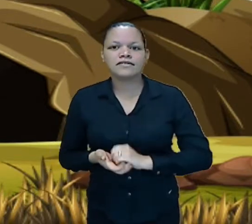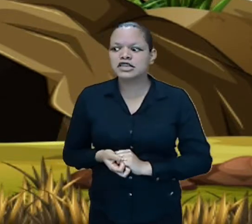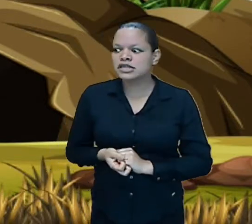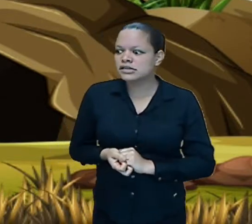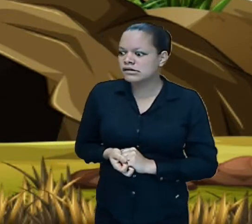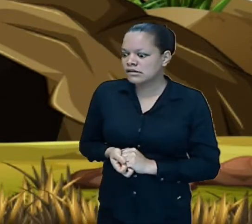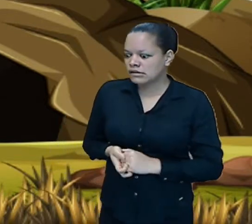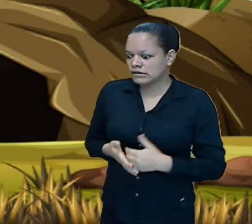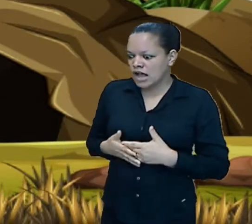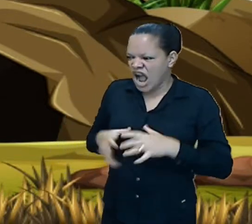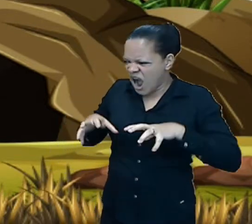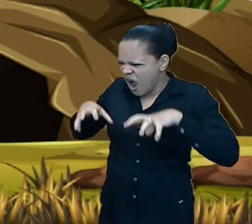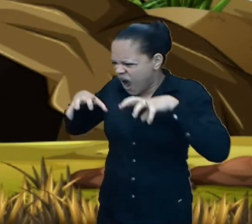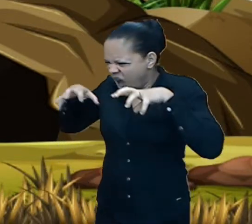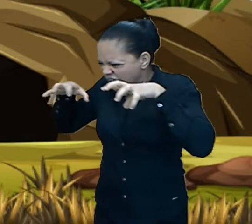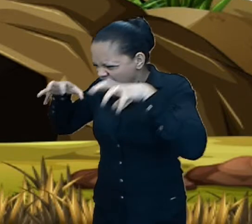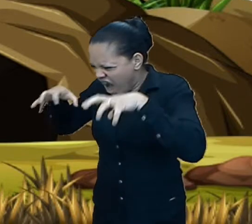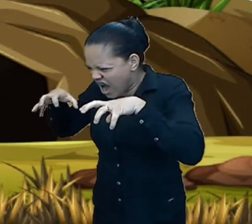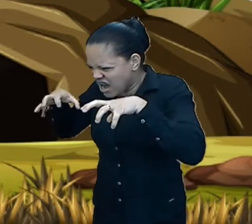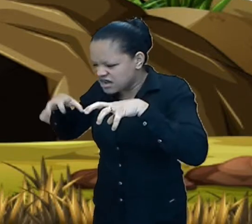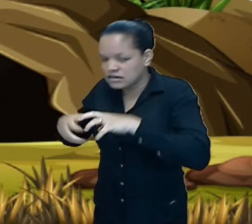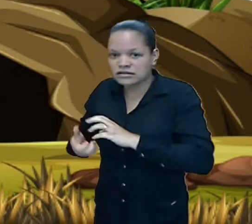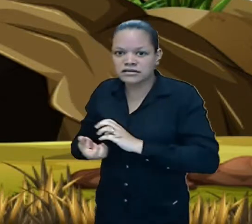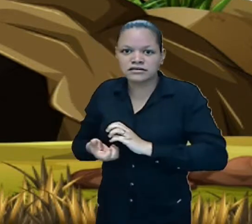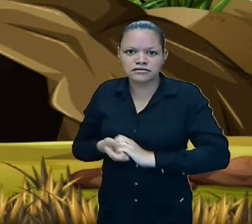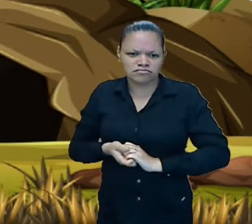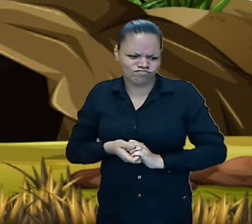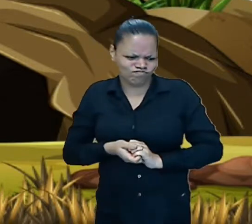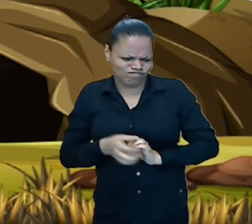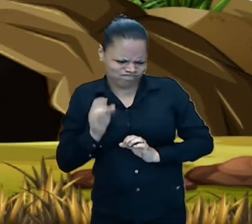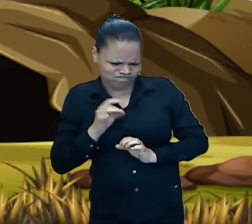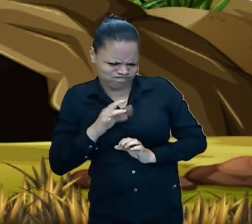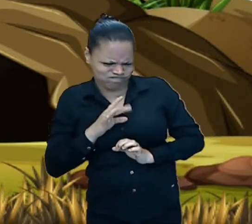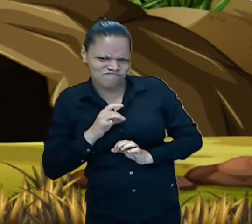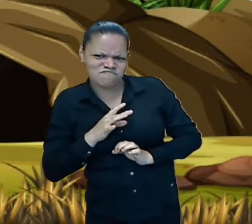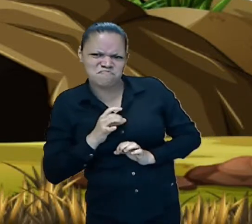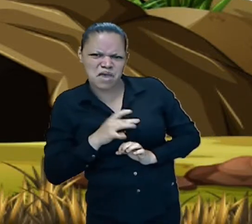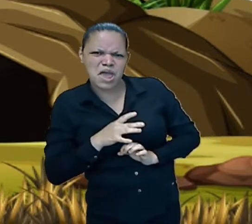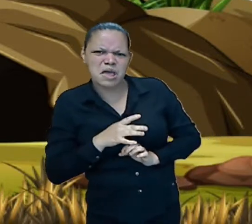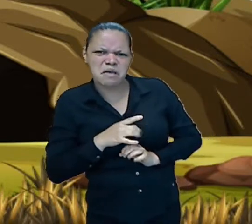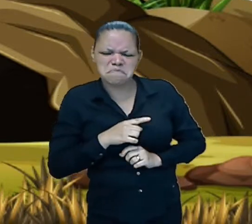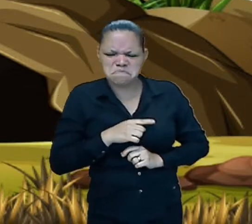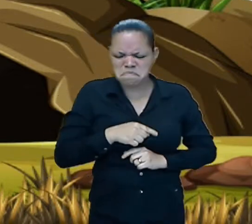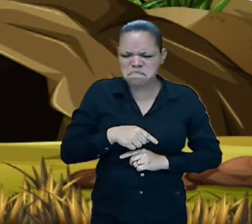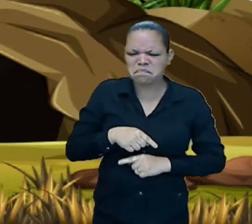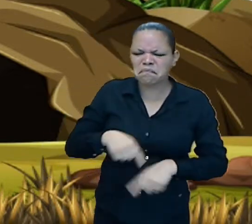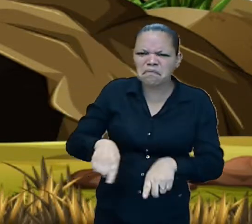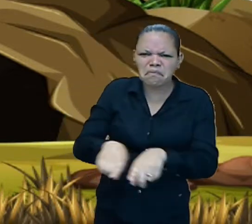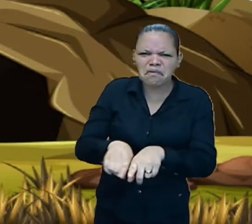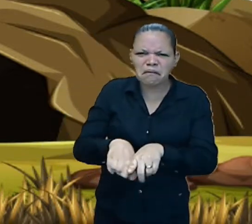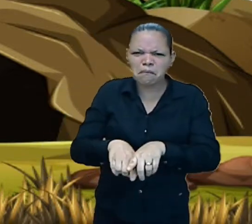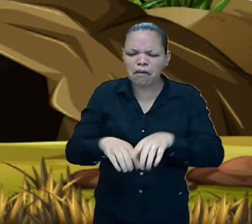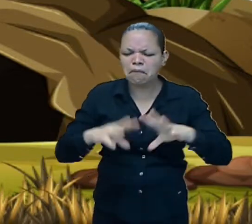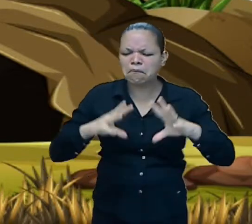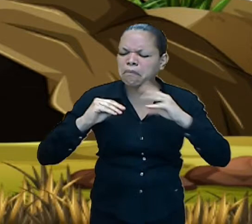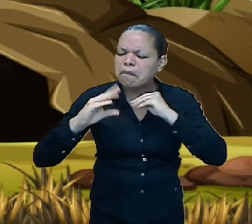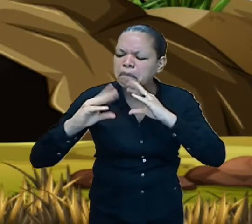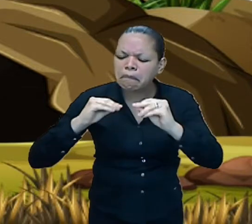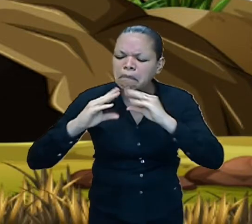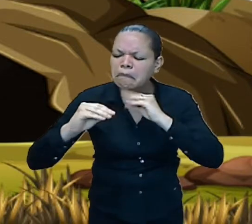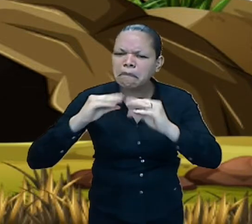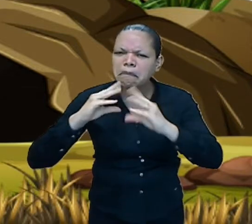monstruosos eles são muito fofoqueiros aí o monstro monstruoso